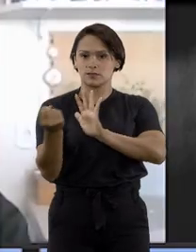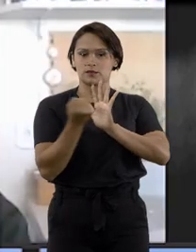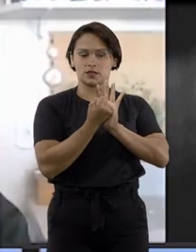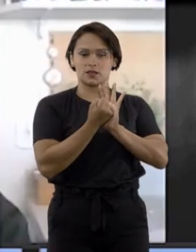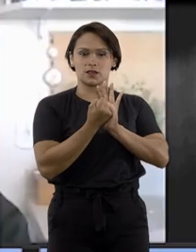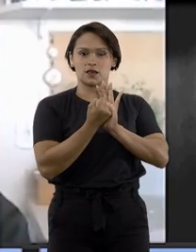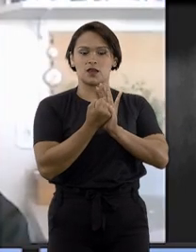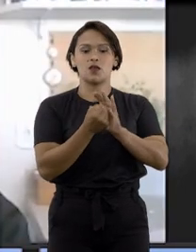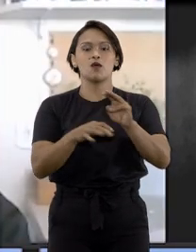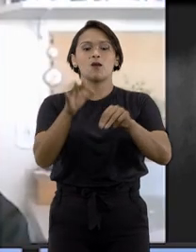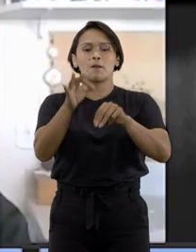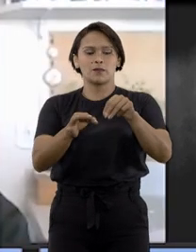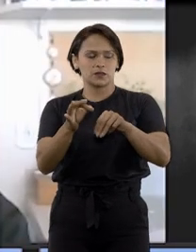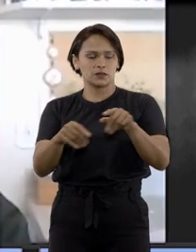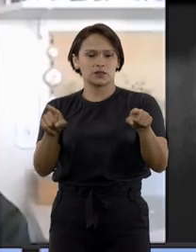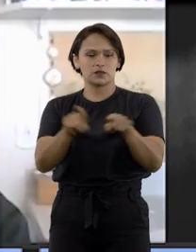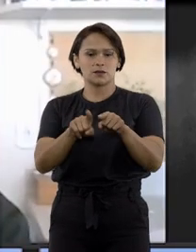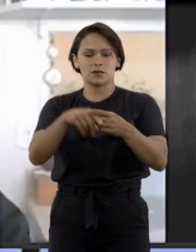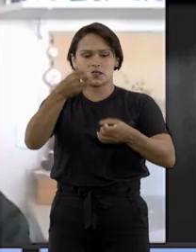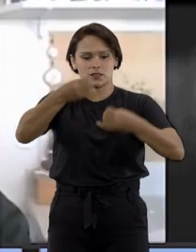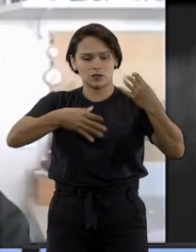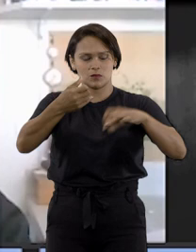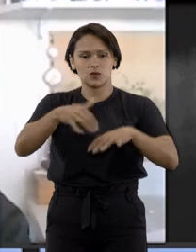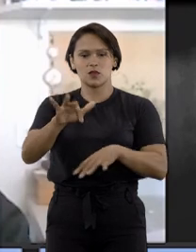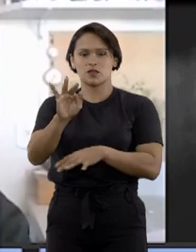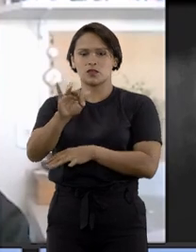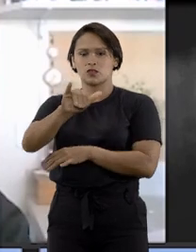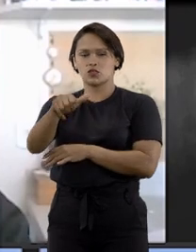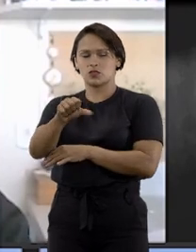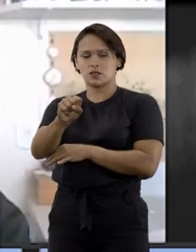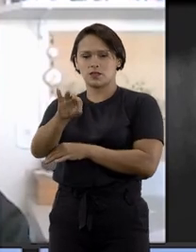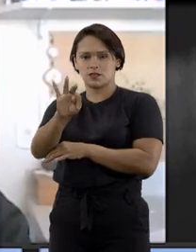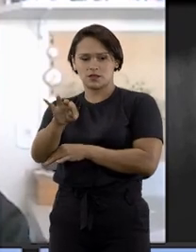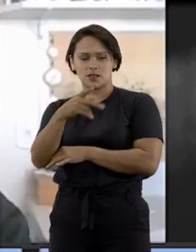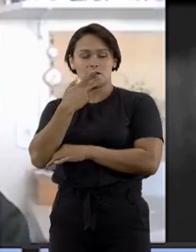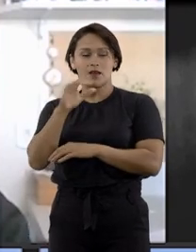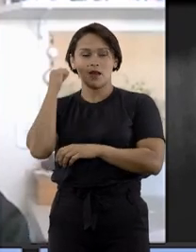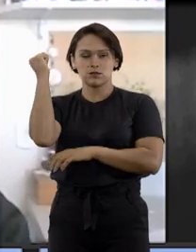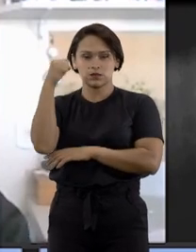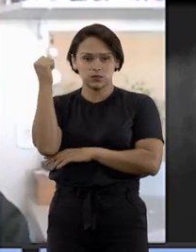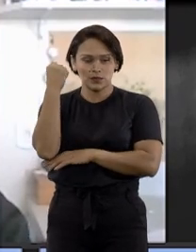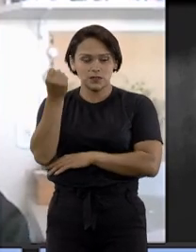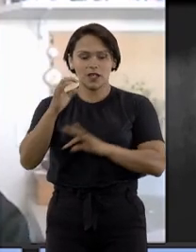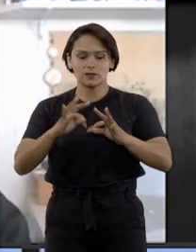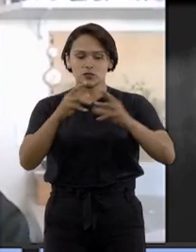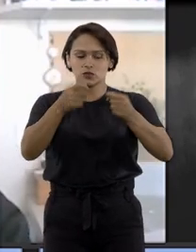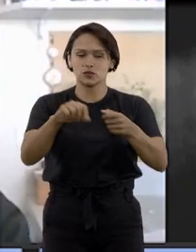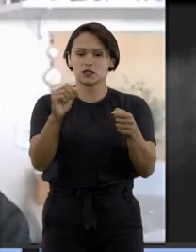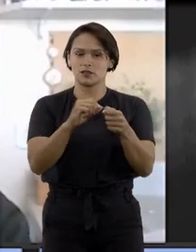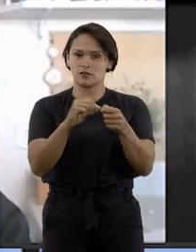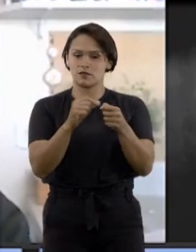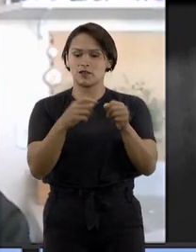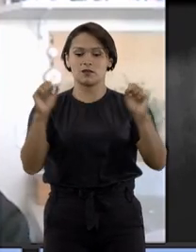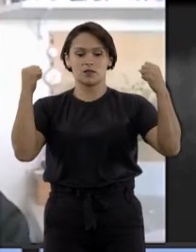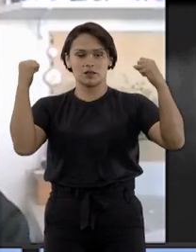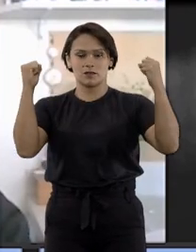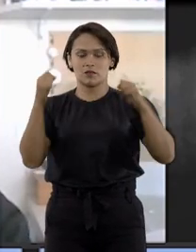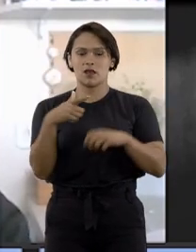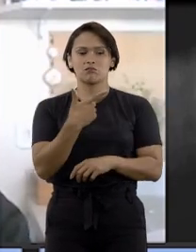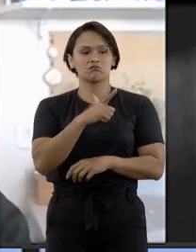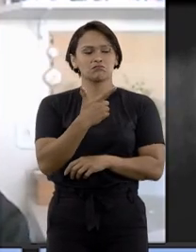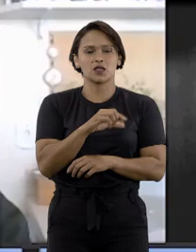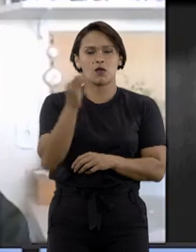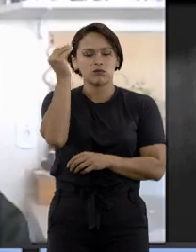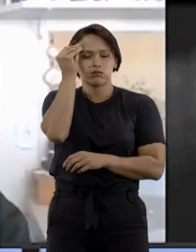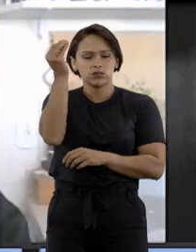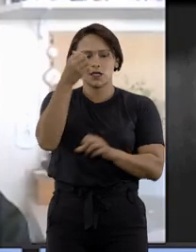O magistrado destacou que, como o TJSP entendeu serem graves as infrações praticadas pela concessionária, não há como afastar a culpa